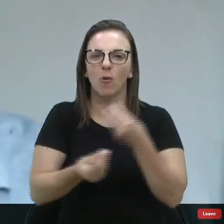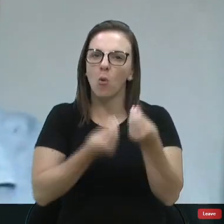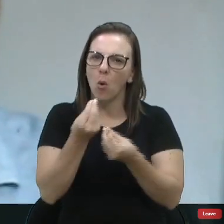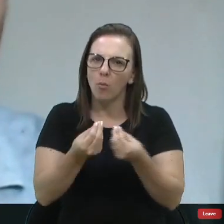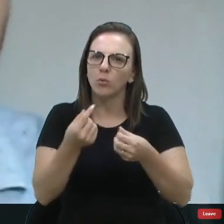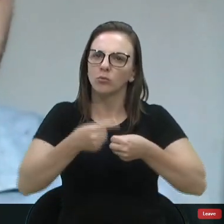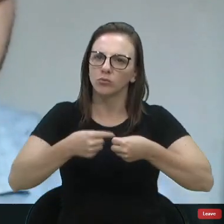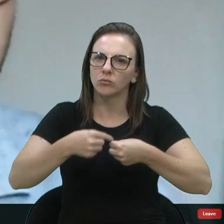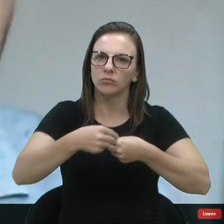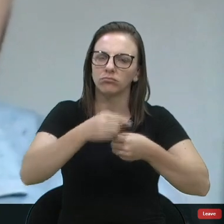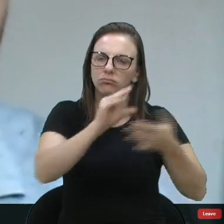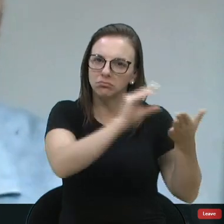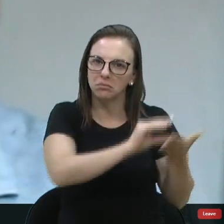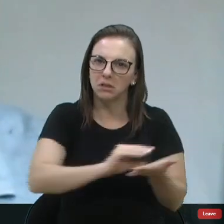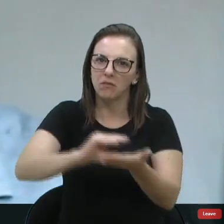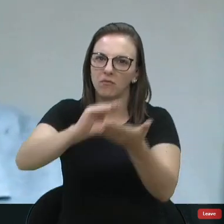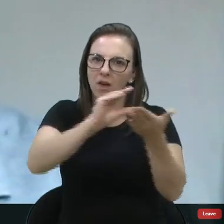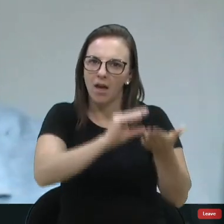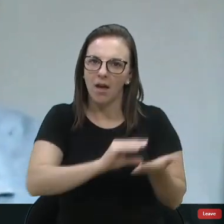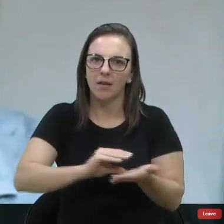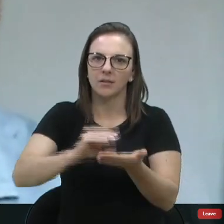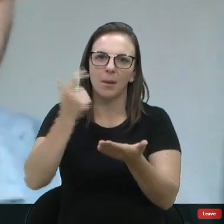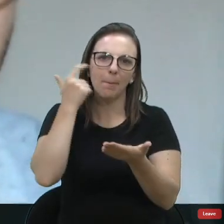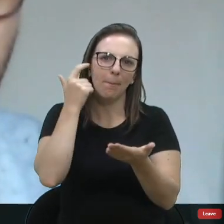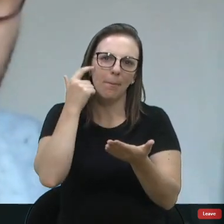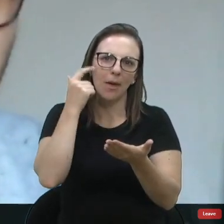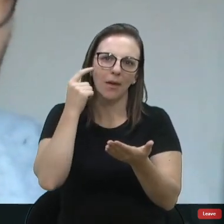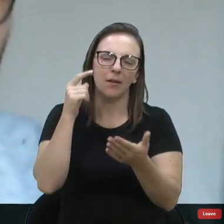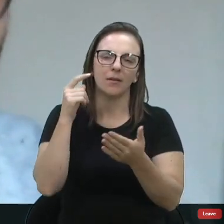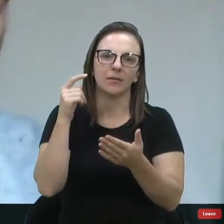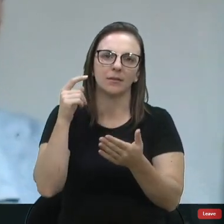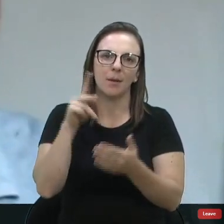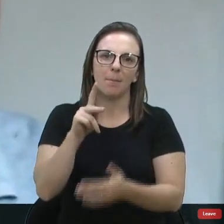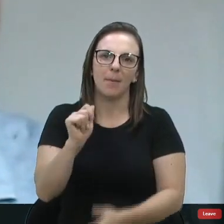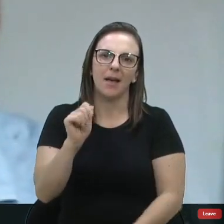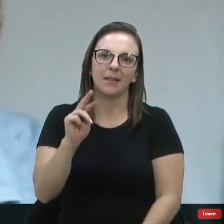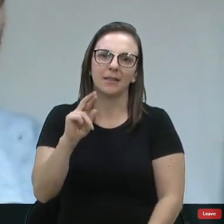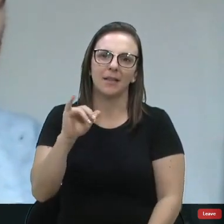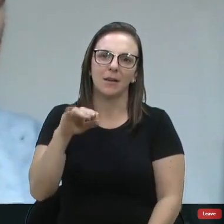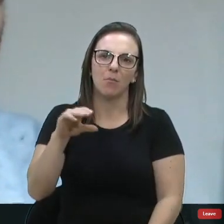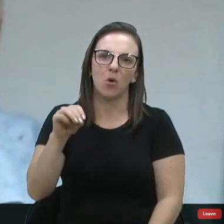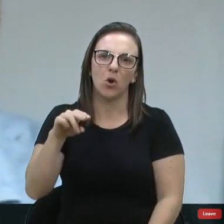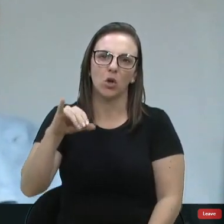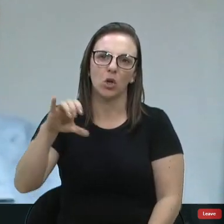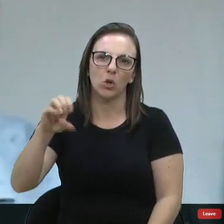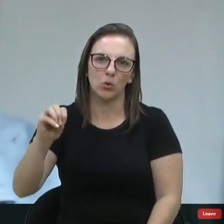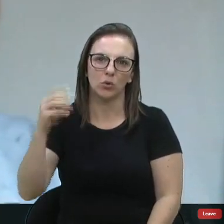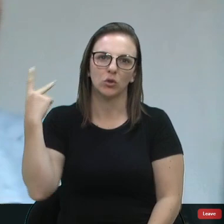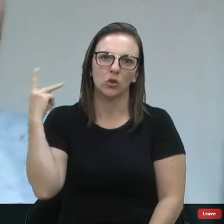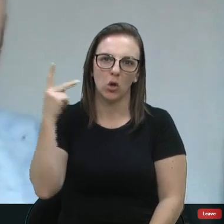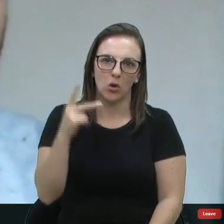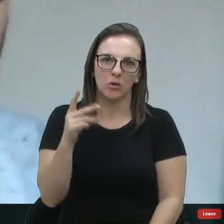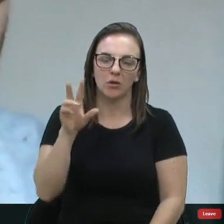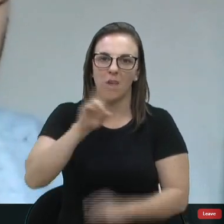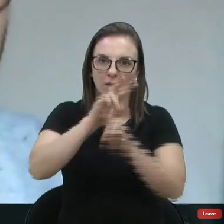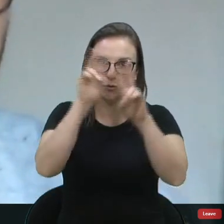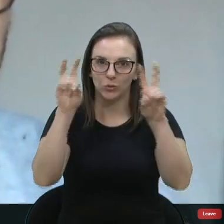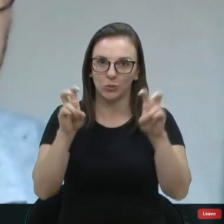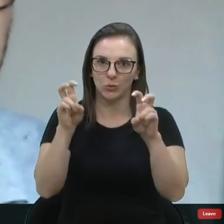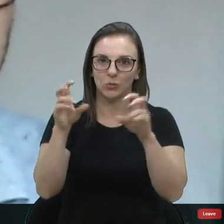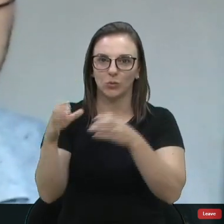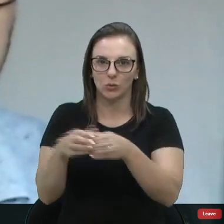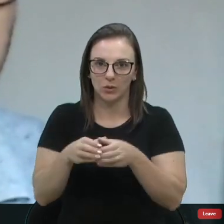e pensam o patrimônio histórico ligado ao turismo. Eu mesmo, vereador Felipe, várias vezes, quando dava aula